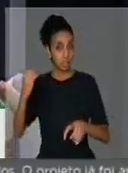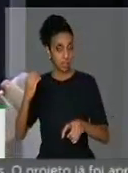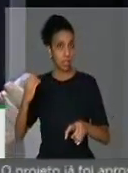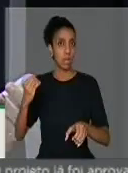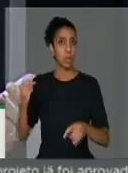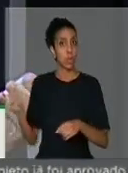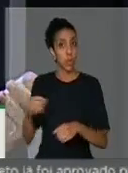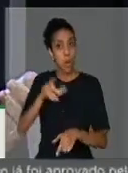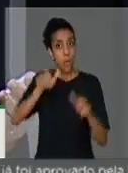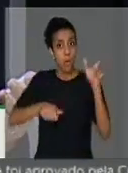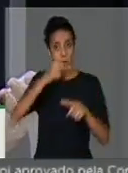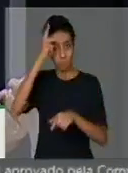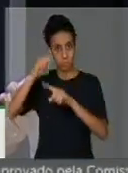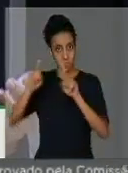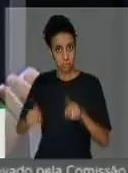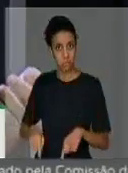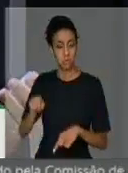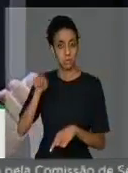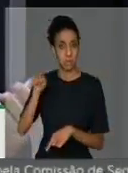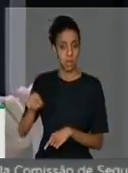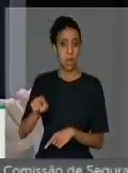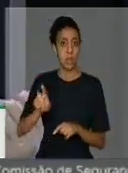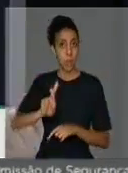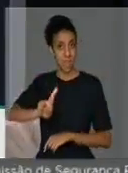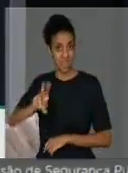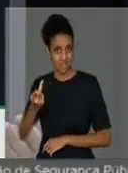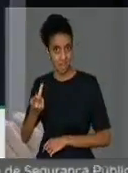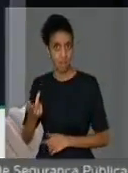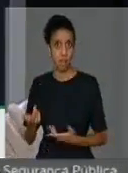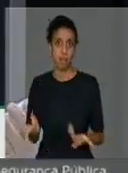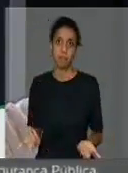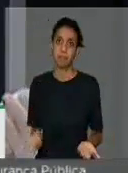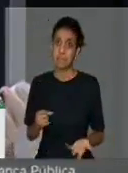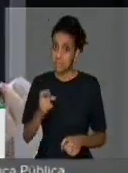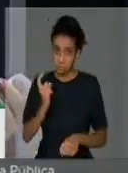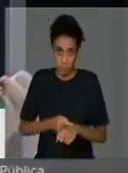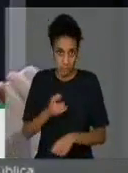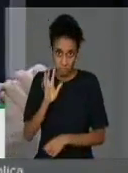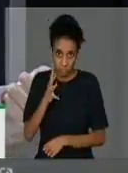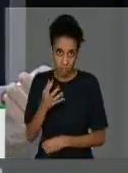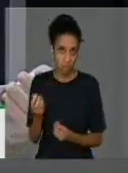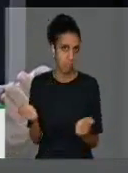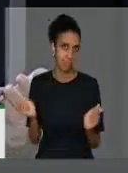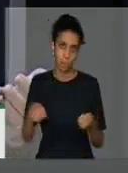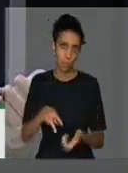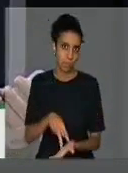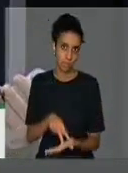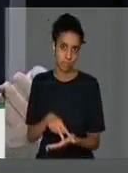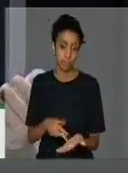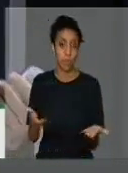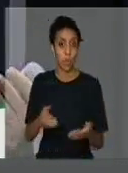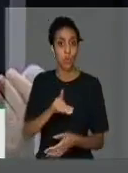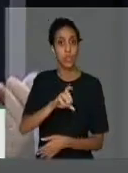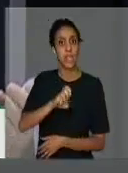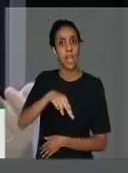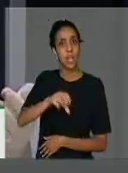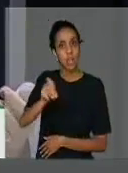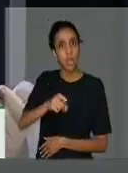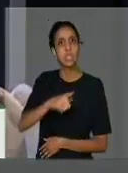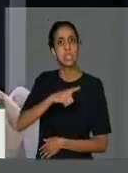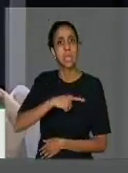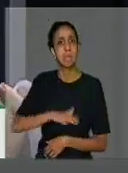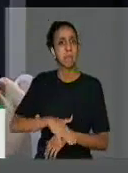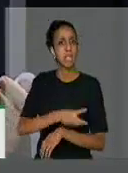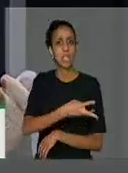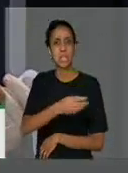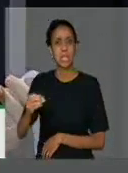no aspecto do recurso humano, nós não teremos essa sustentabilidade. Hoje o Denox tem mais de 30 barragens